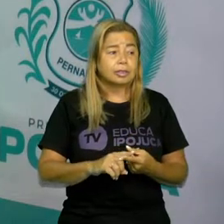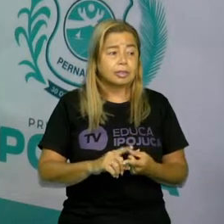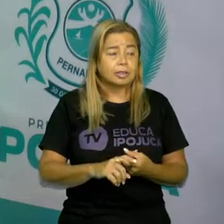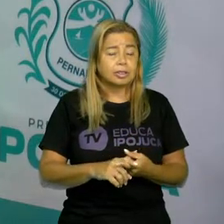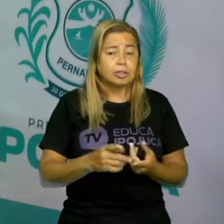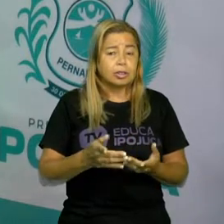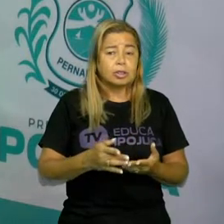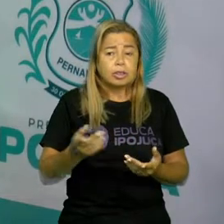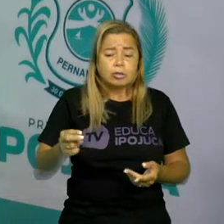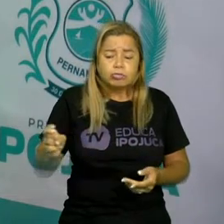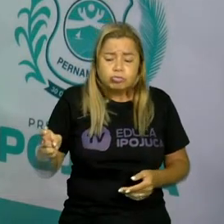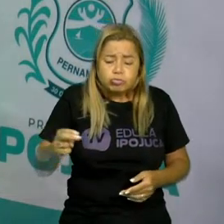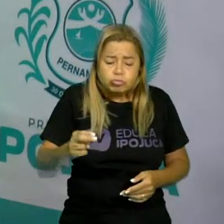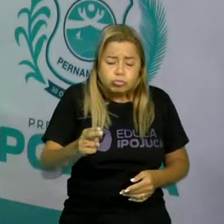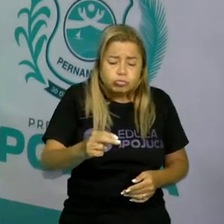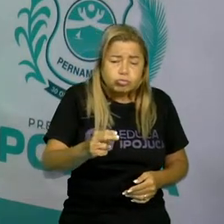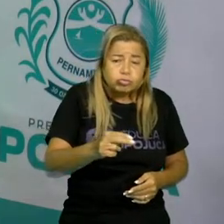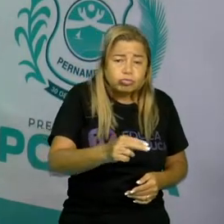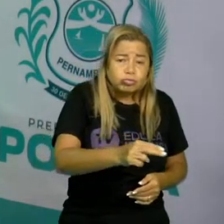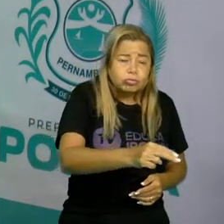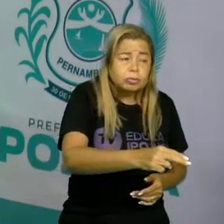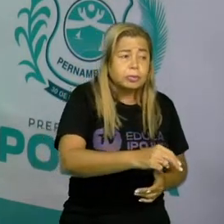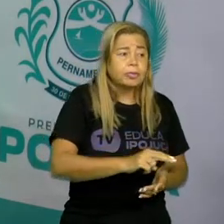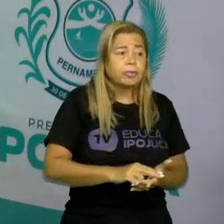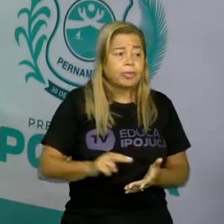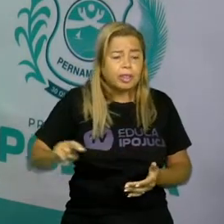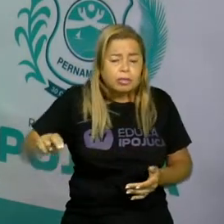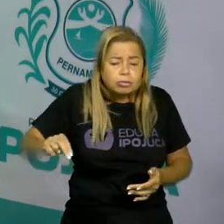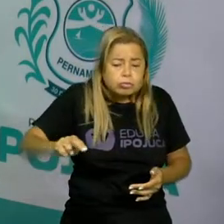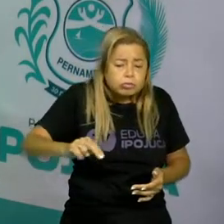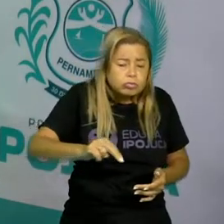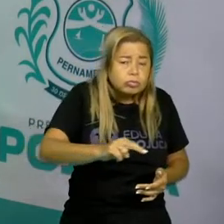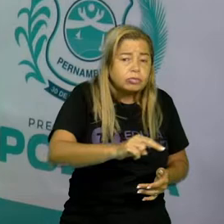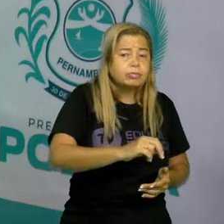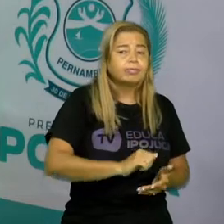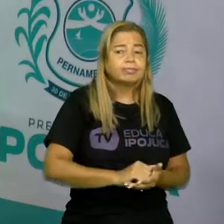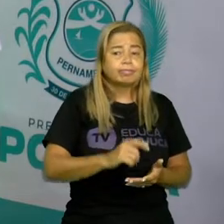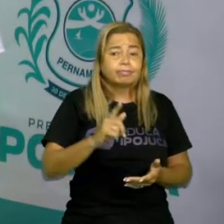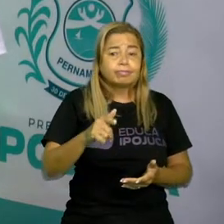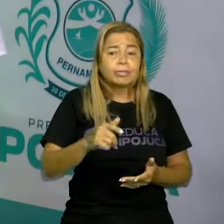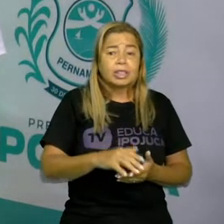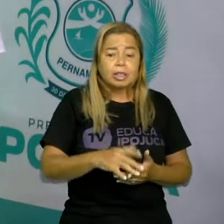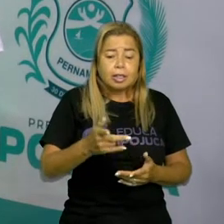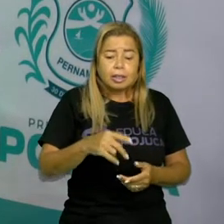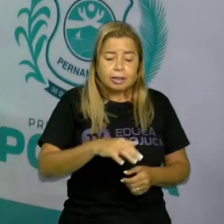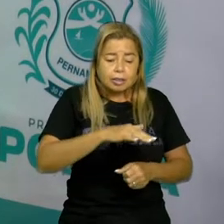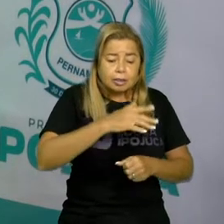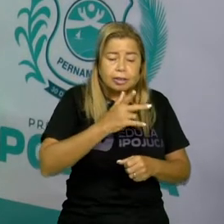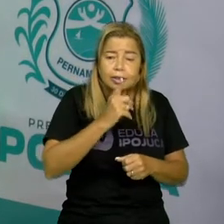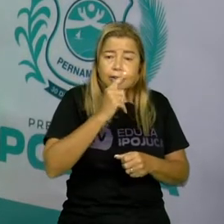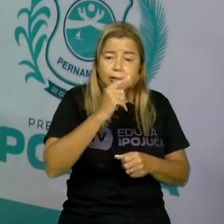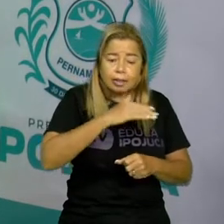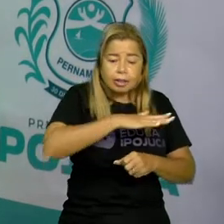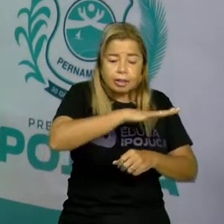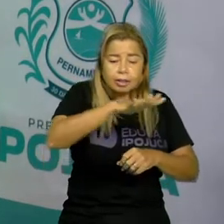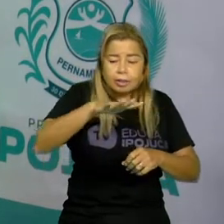rastejam, né? Eles estão muito presentes nos jardins, certo?